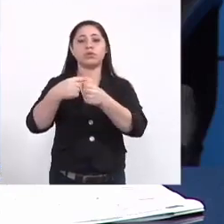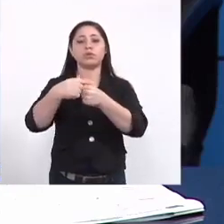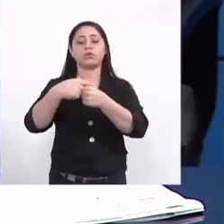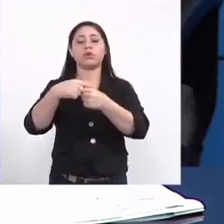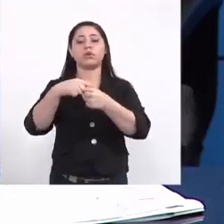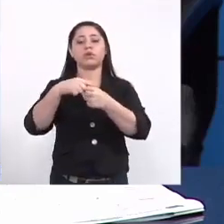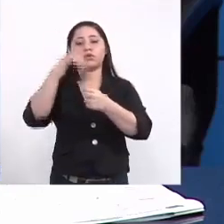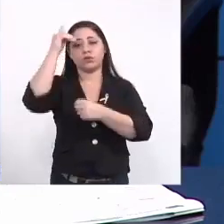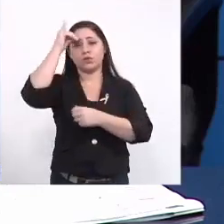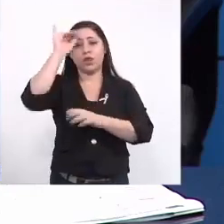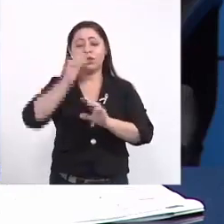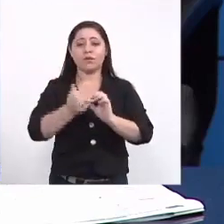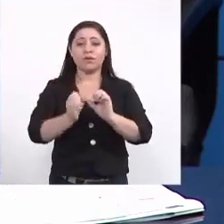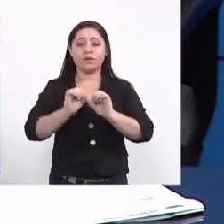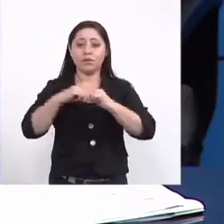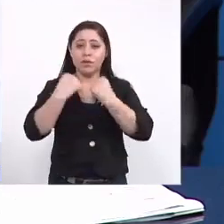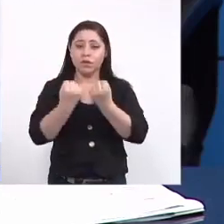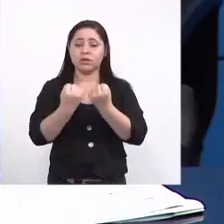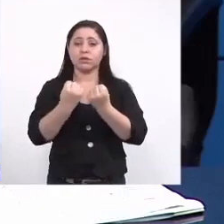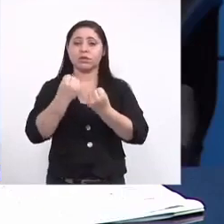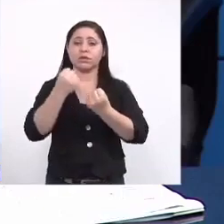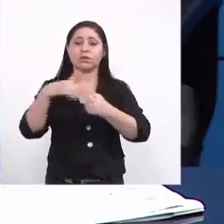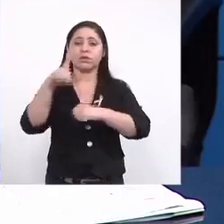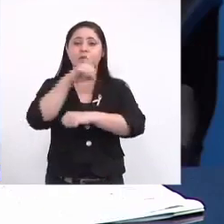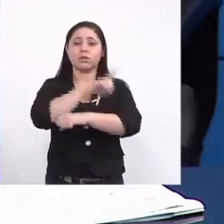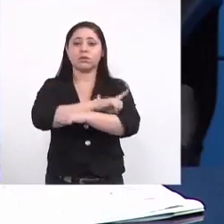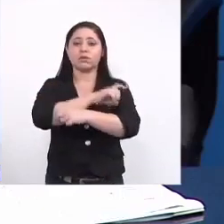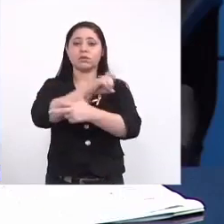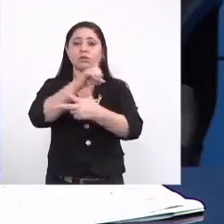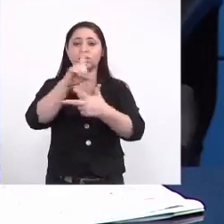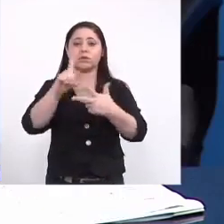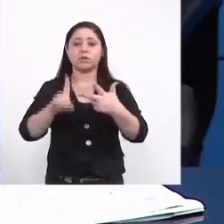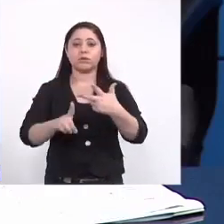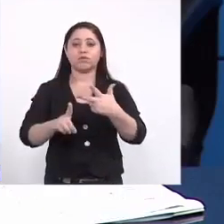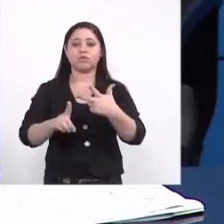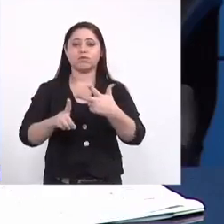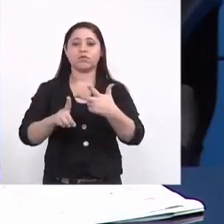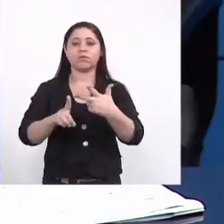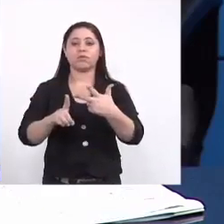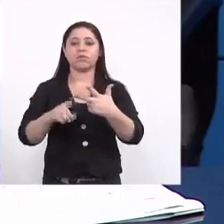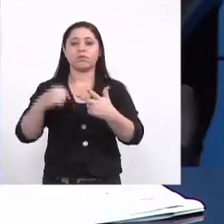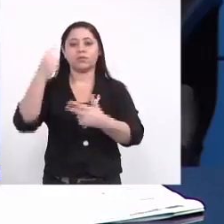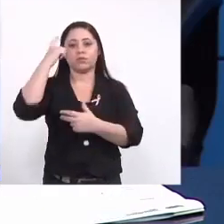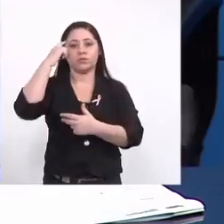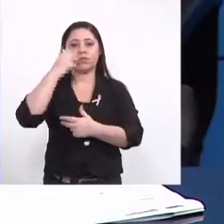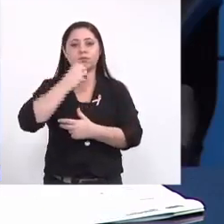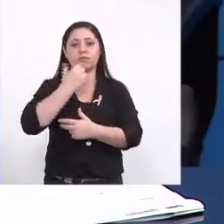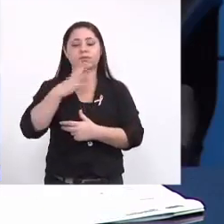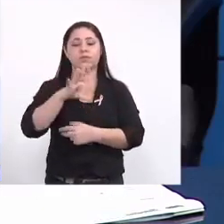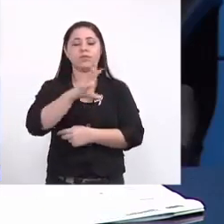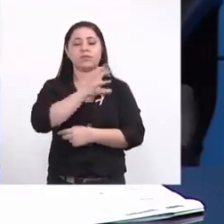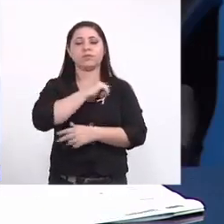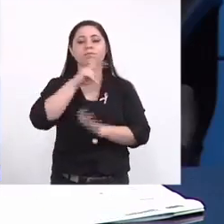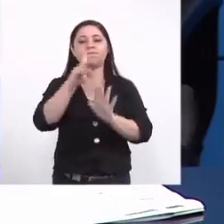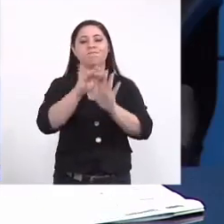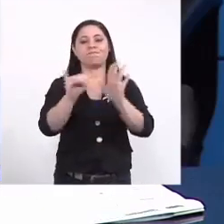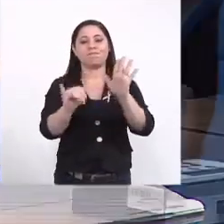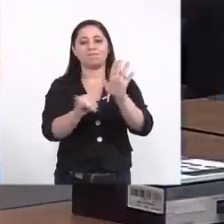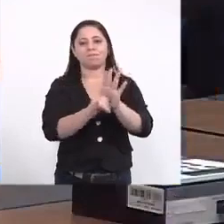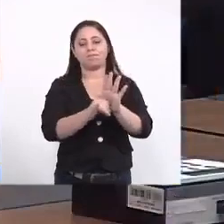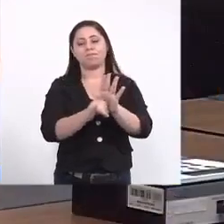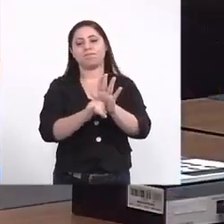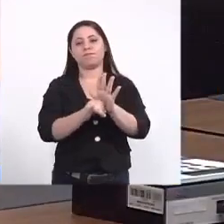de enfrentamento às endemias eu acho muito bom gostei muito do projeto